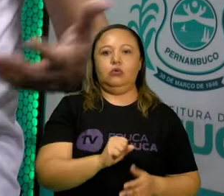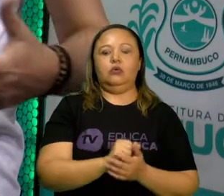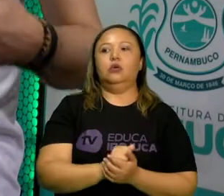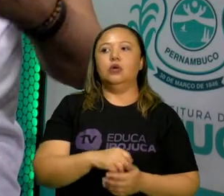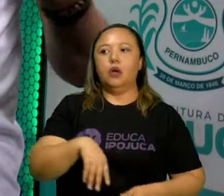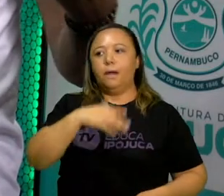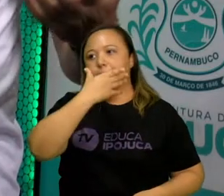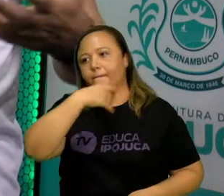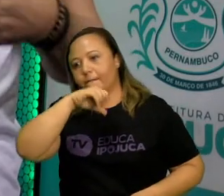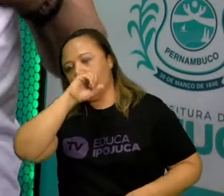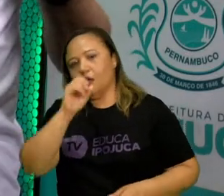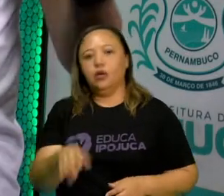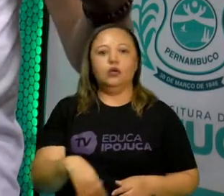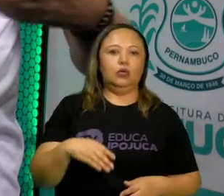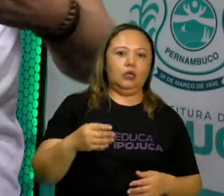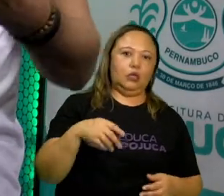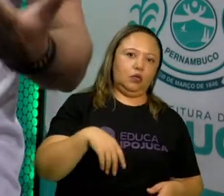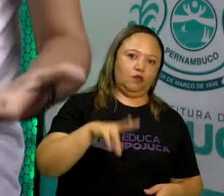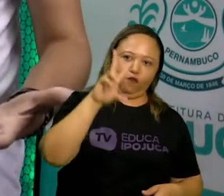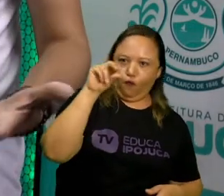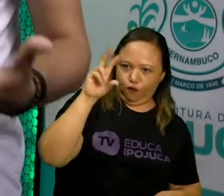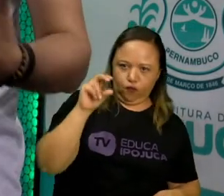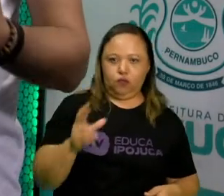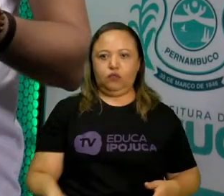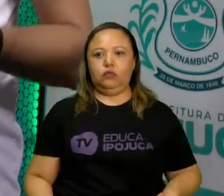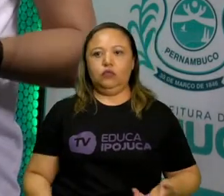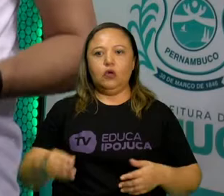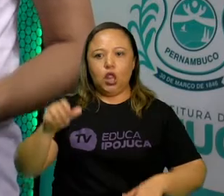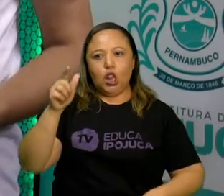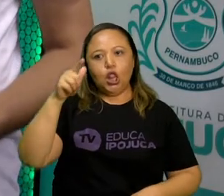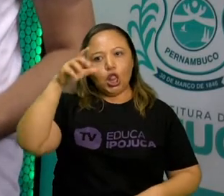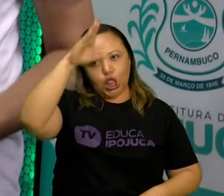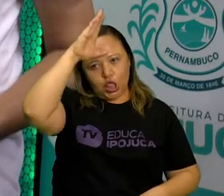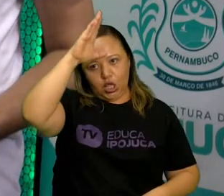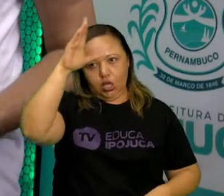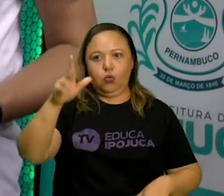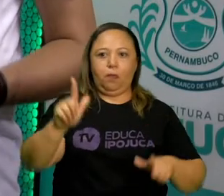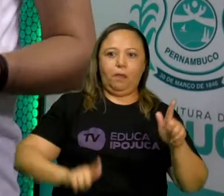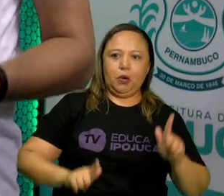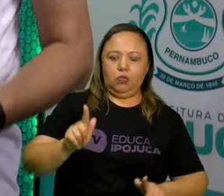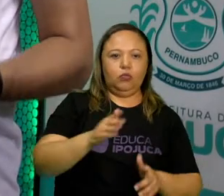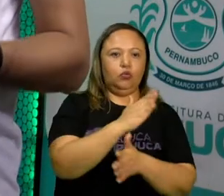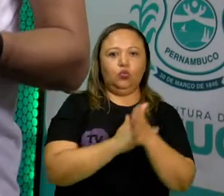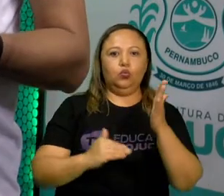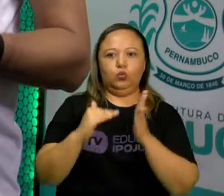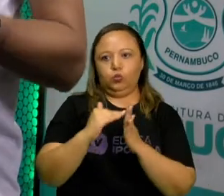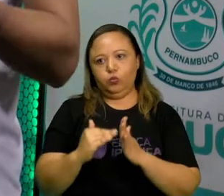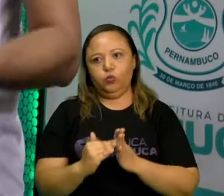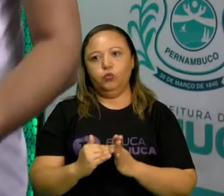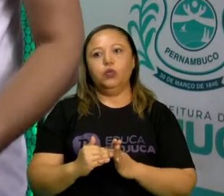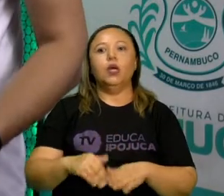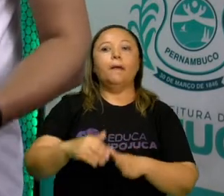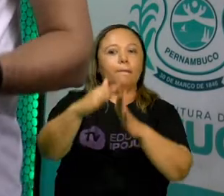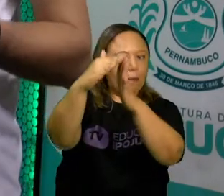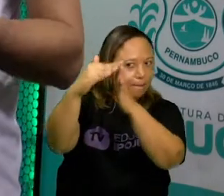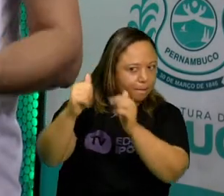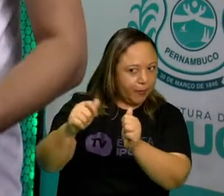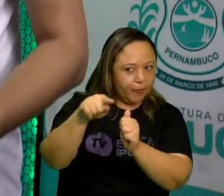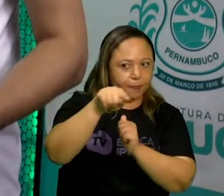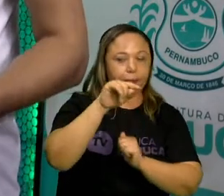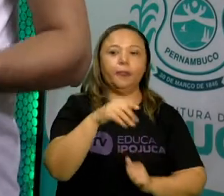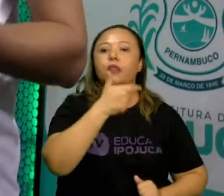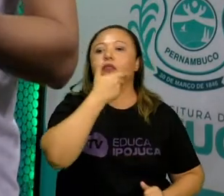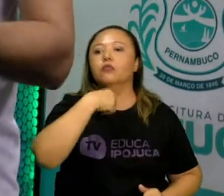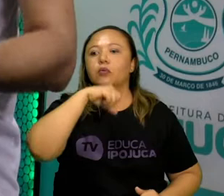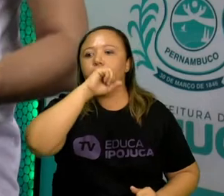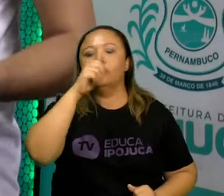seus avós, seus tios, primos, amigos. Isso é muito importante. Então, peça a sua mãe, peça a seu